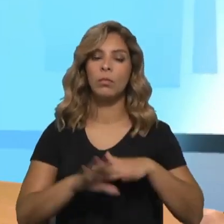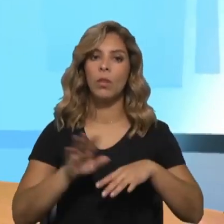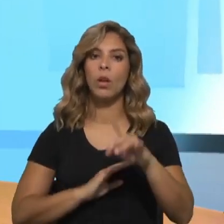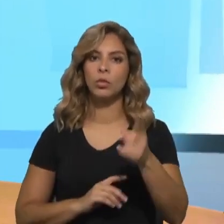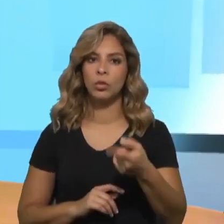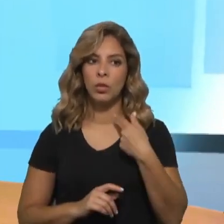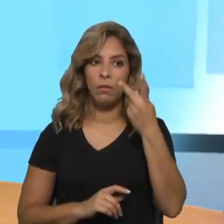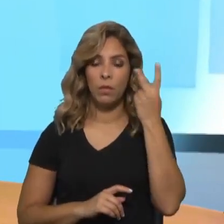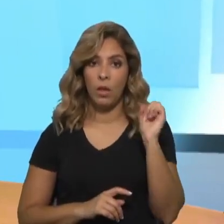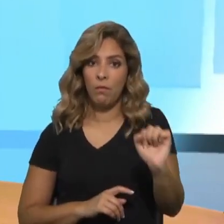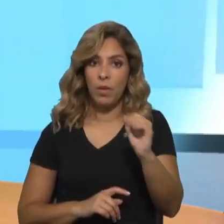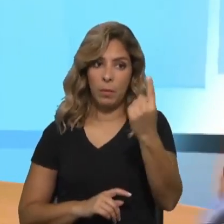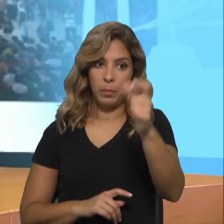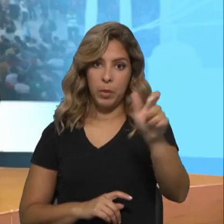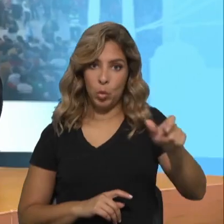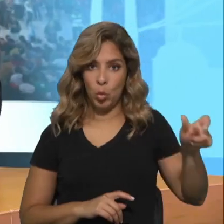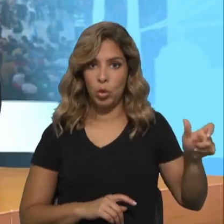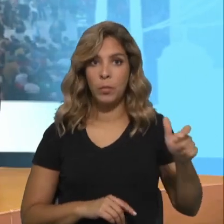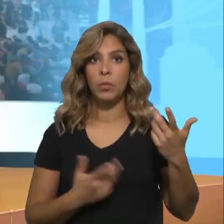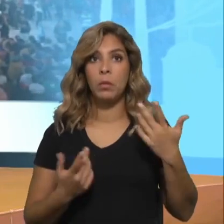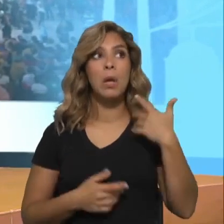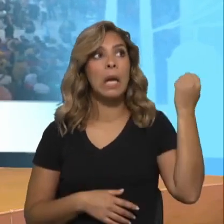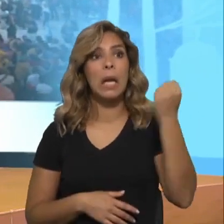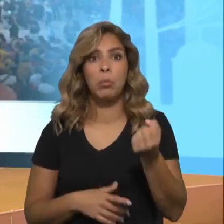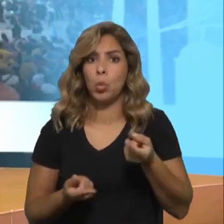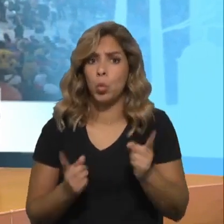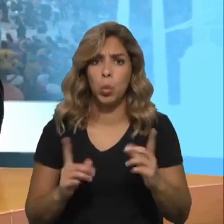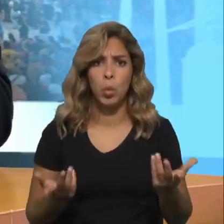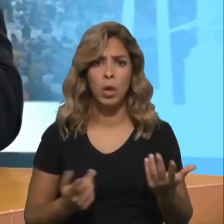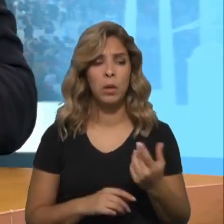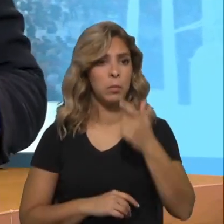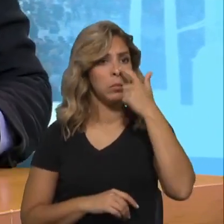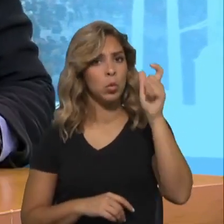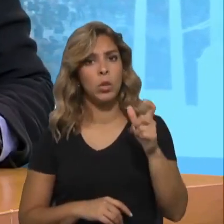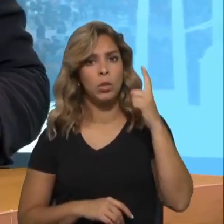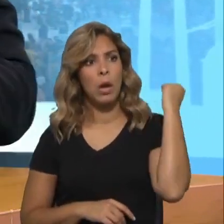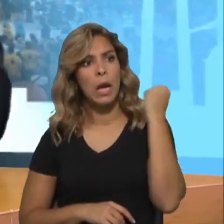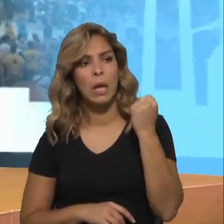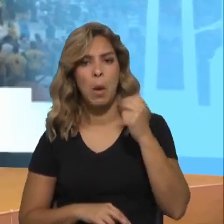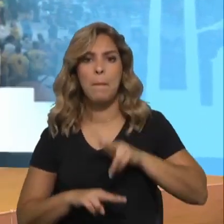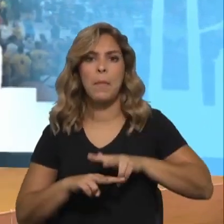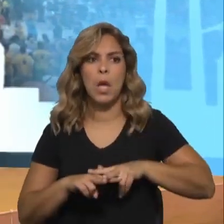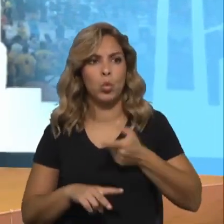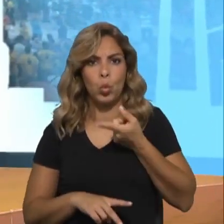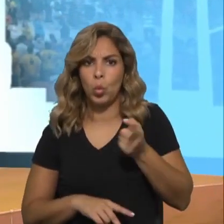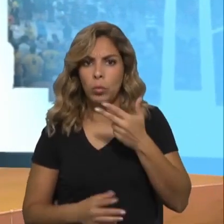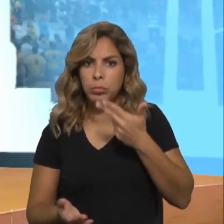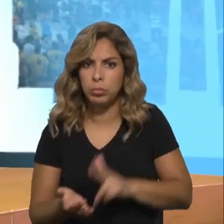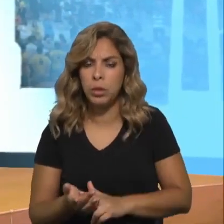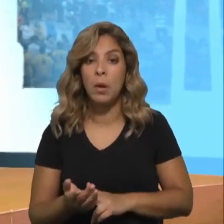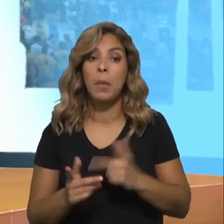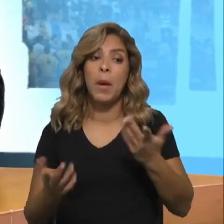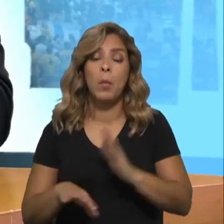que a vida das pessoas, nesse contexto, uma vez que não cometeram um crime, não se trata de pessoas que cometeram um crime e estão presas, trata-se de pessoas que, por razões